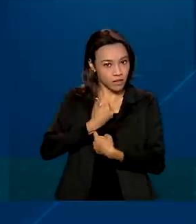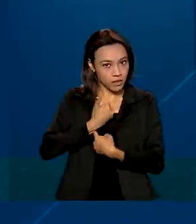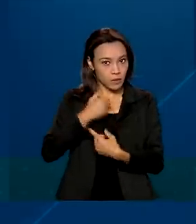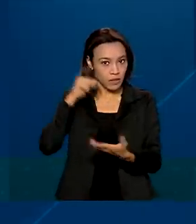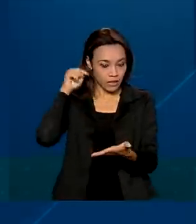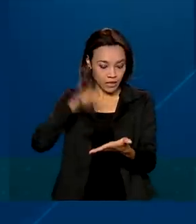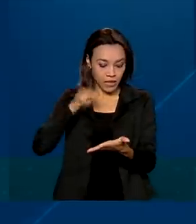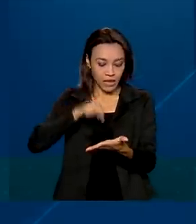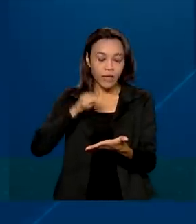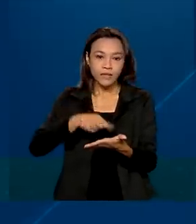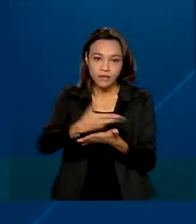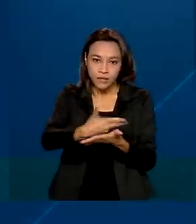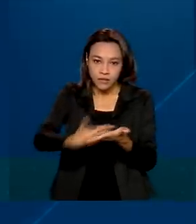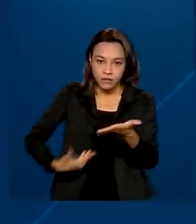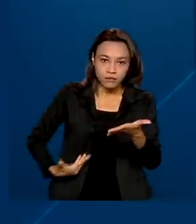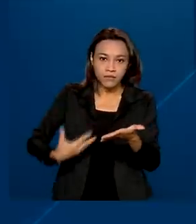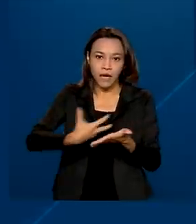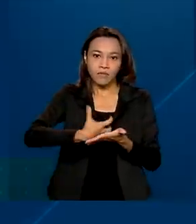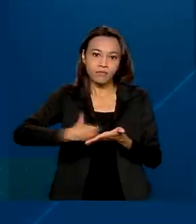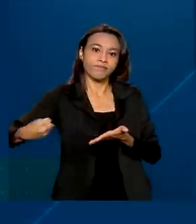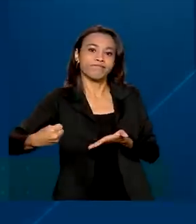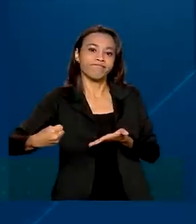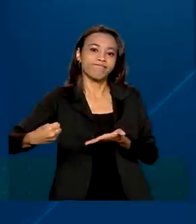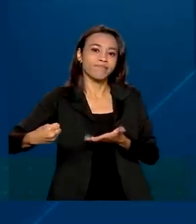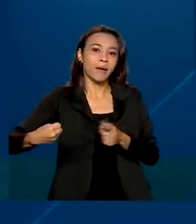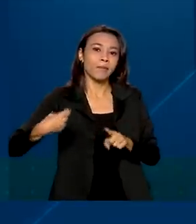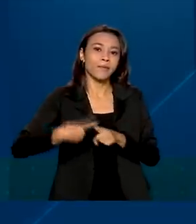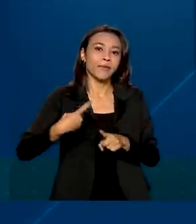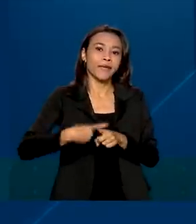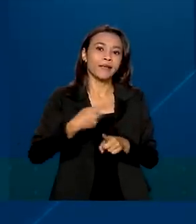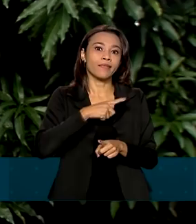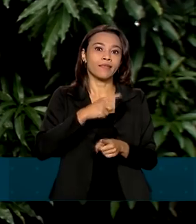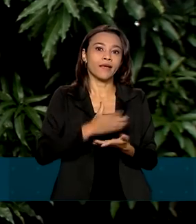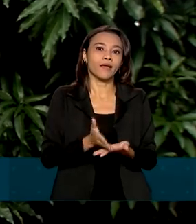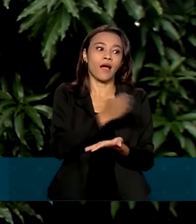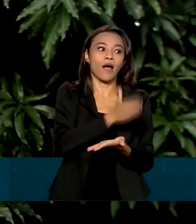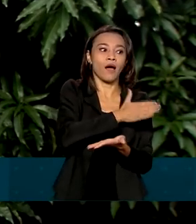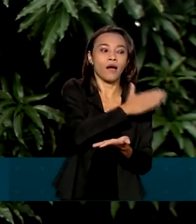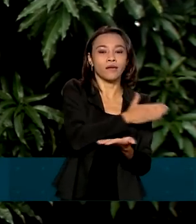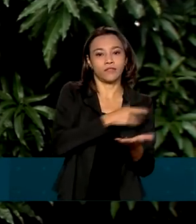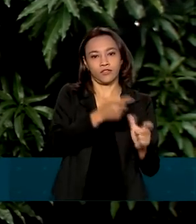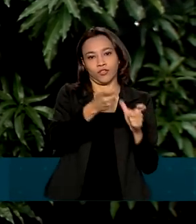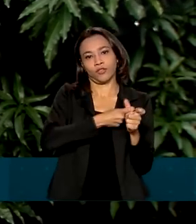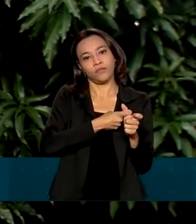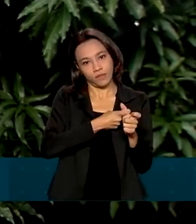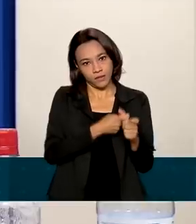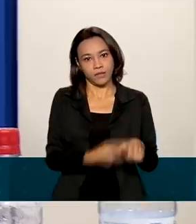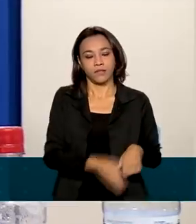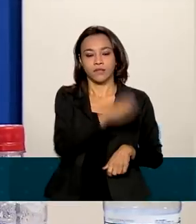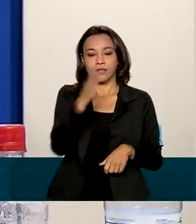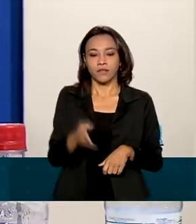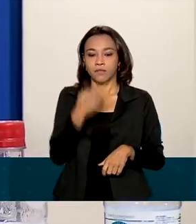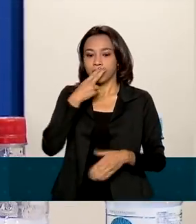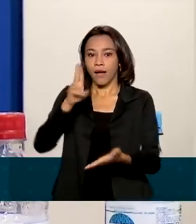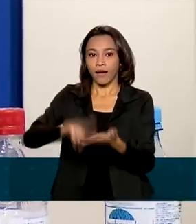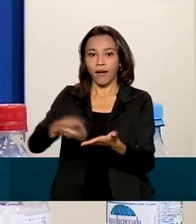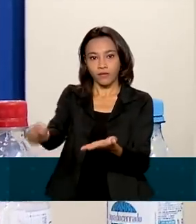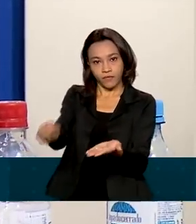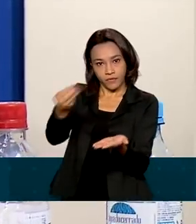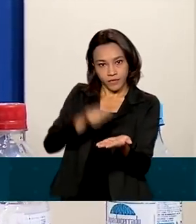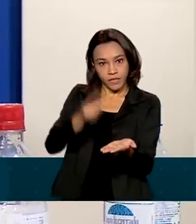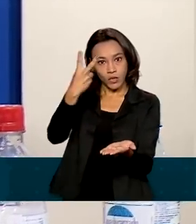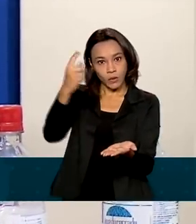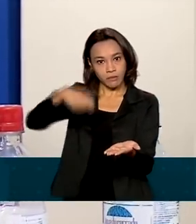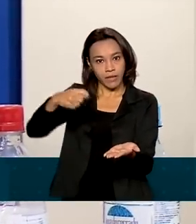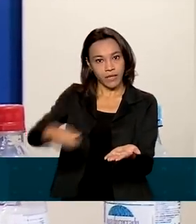estaria retido por conta de débitos anteriores. O envio da carta ao contribuinte foi antecipado em dois